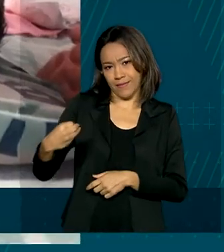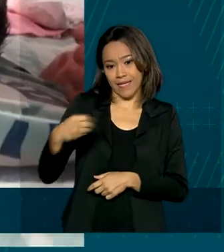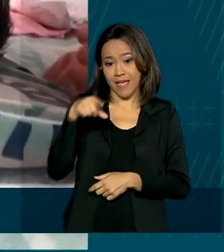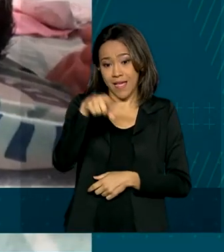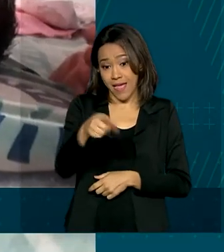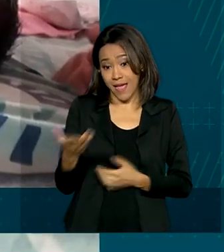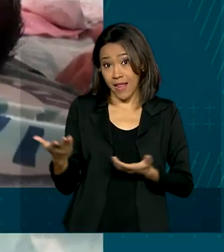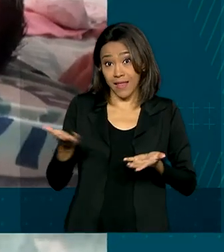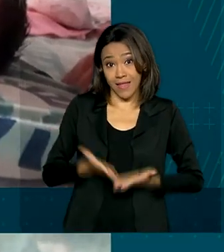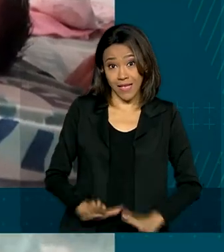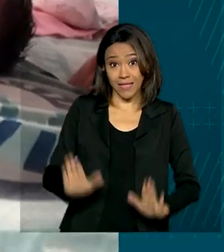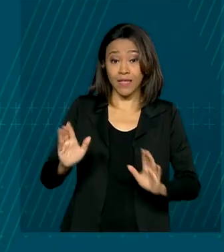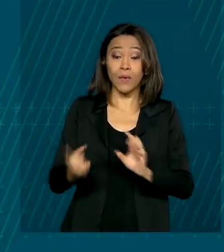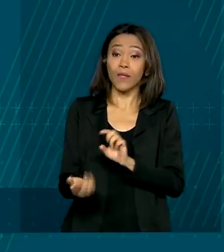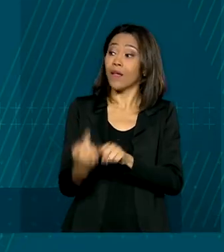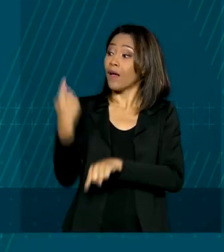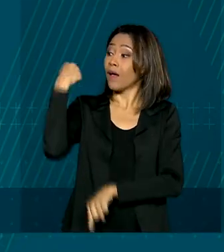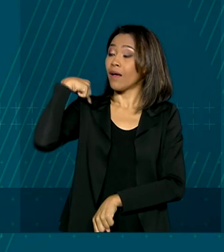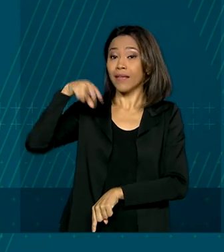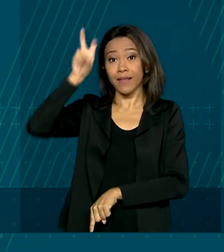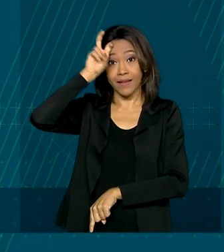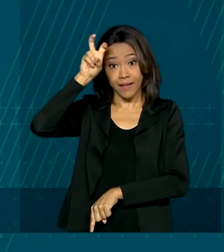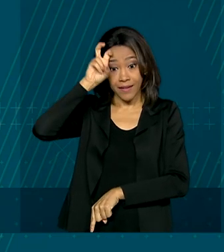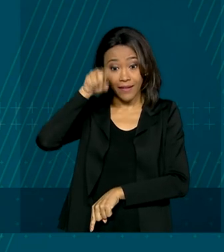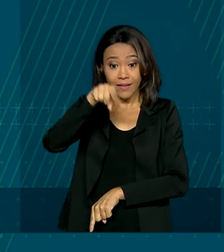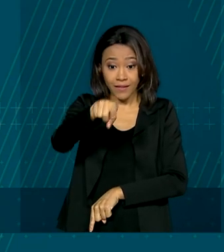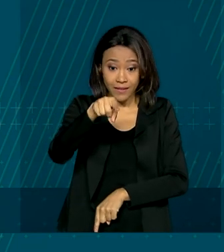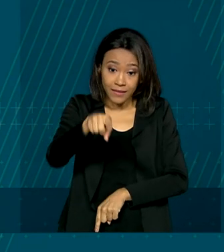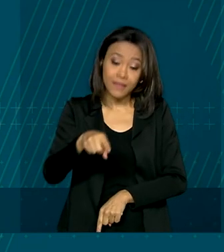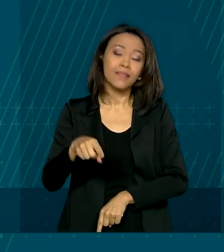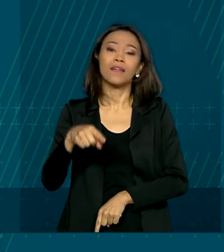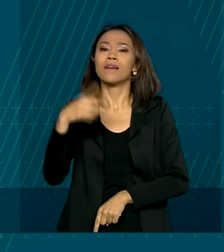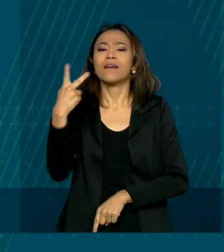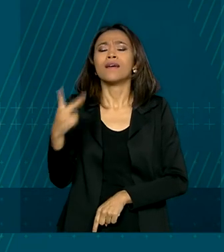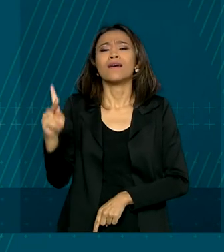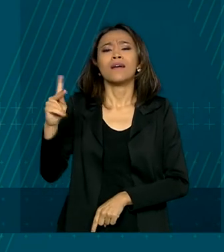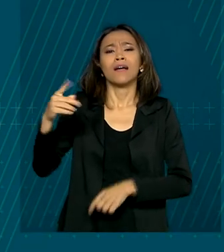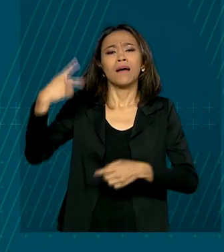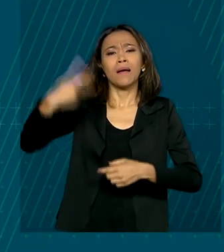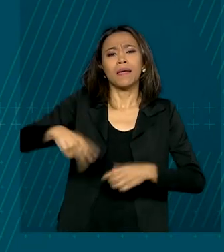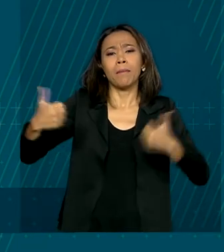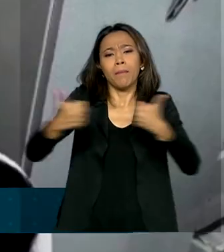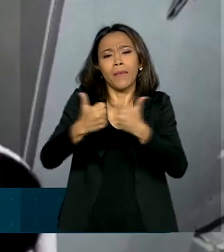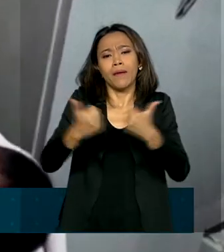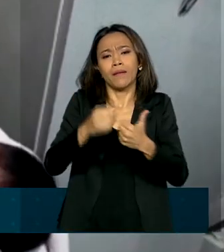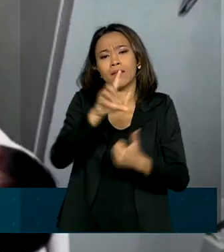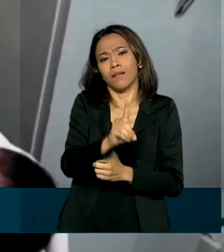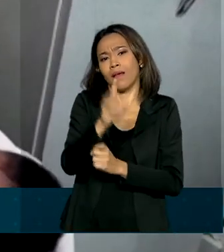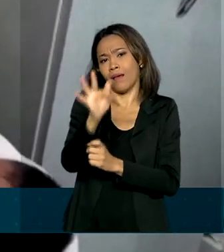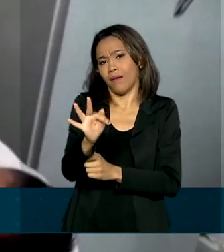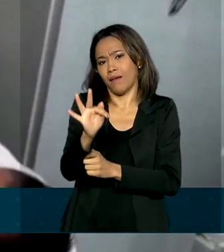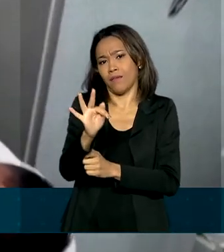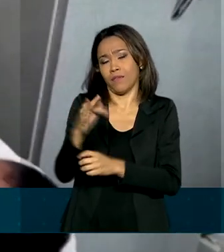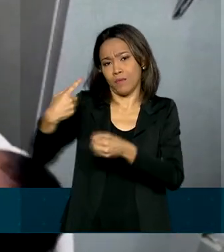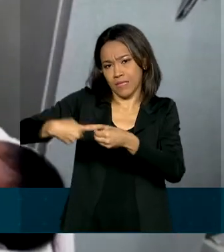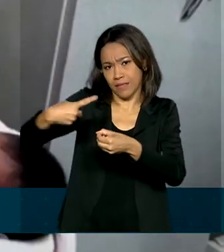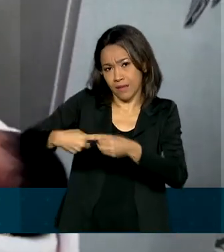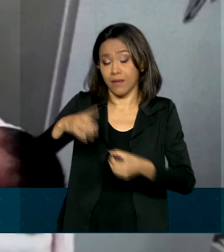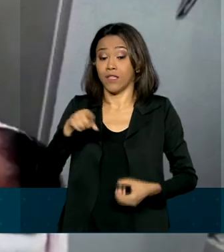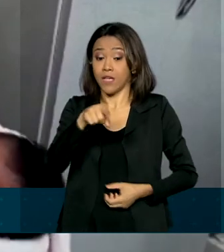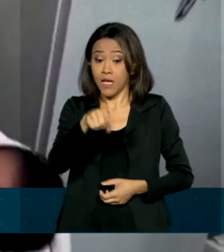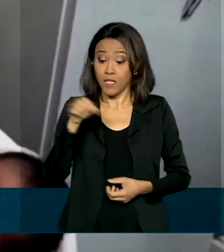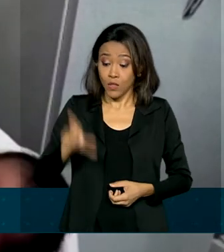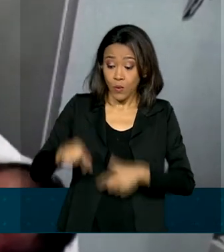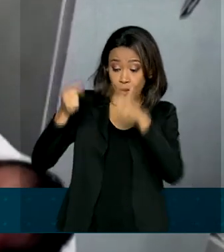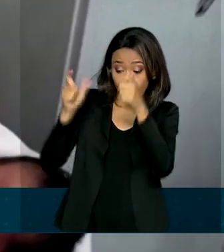pequena veio ao mundo na última quinta-feira na casa de parto de São Sebastião, no Distrito Federal. A mãe conta que o lugar foi